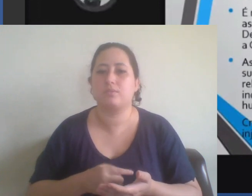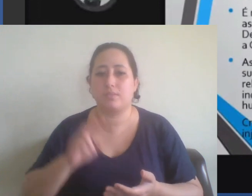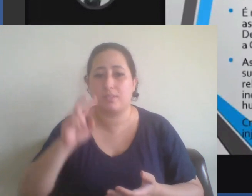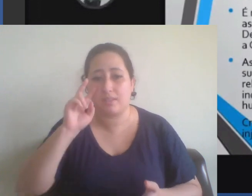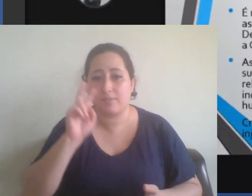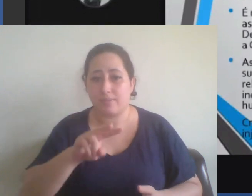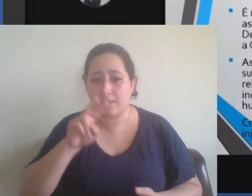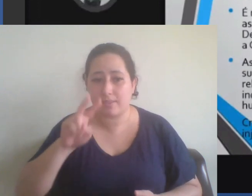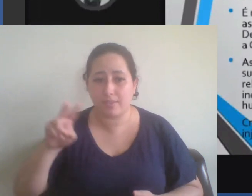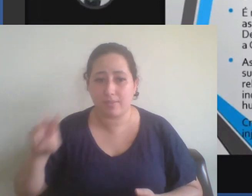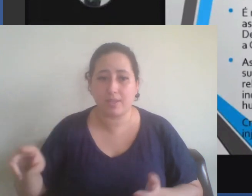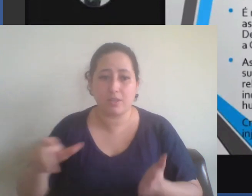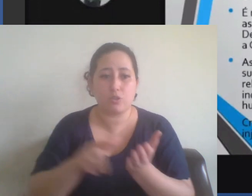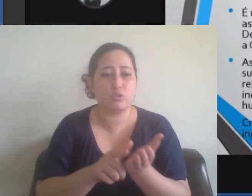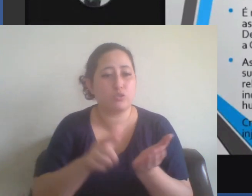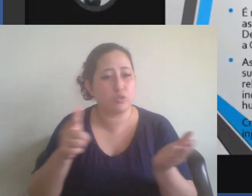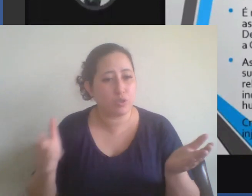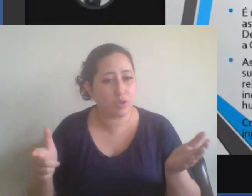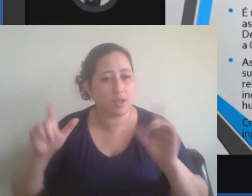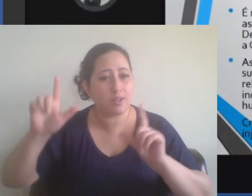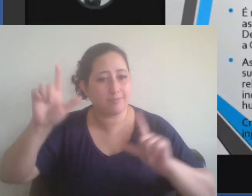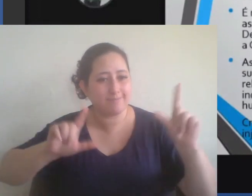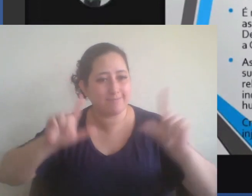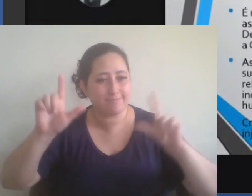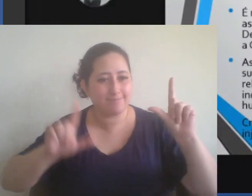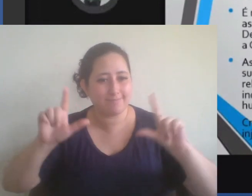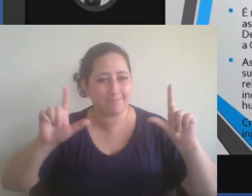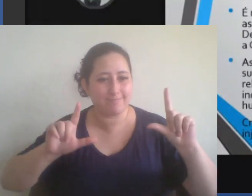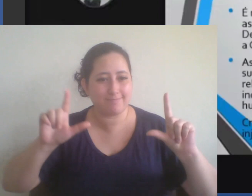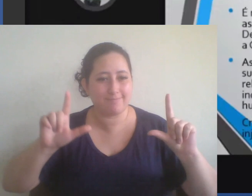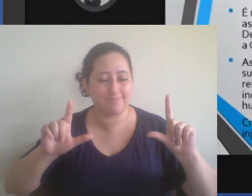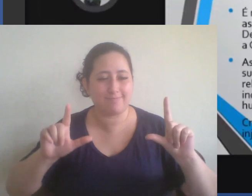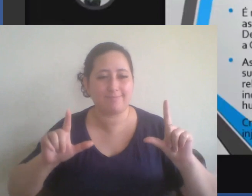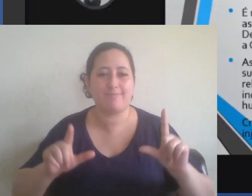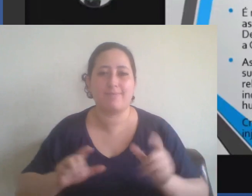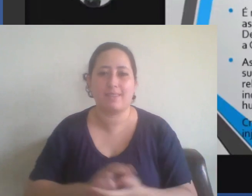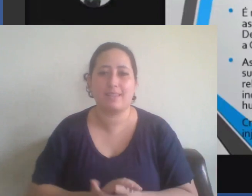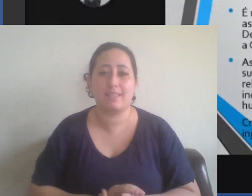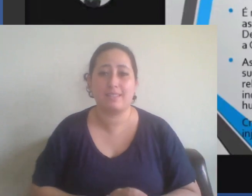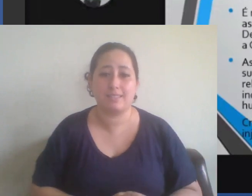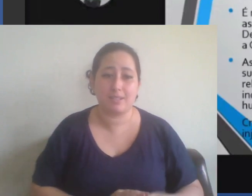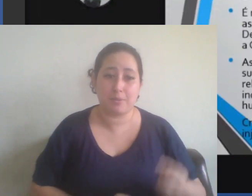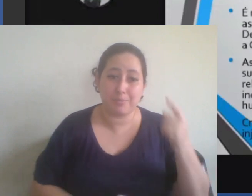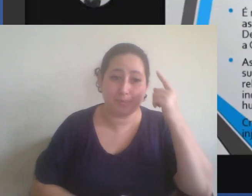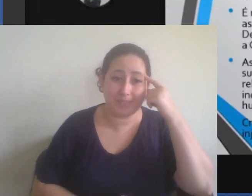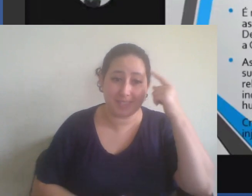aí nos jornais, na televisão, o pensamento conservador.